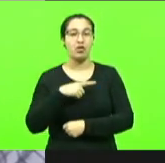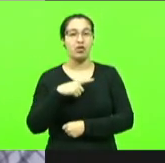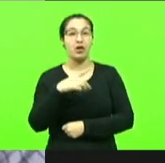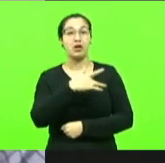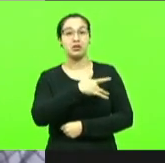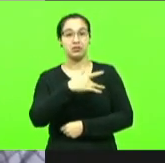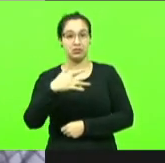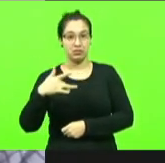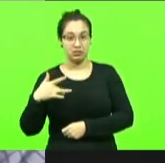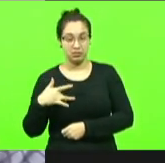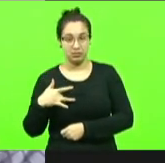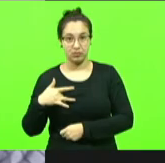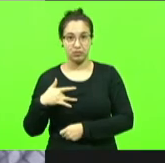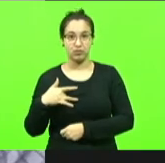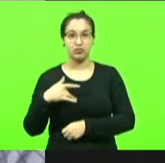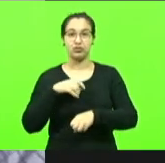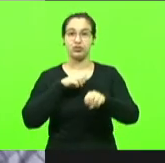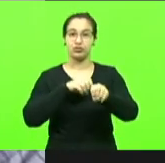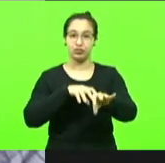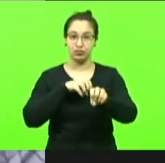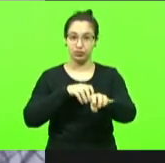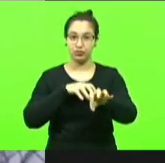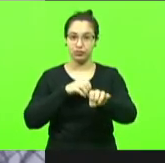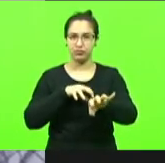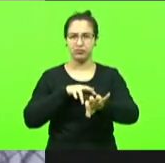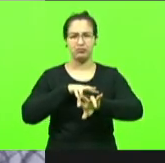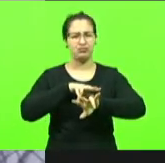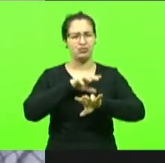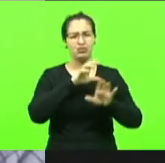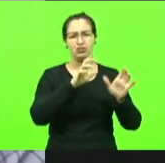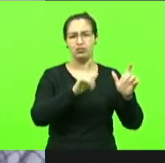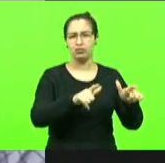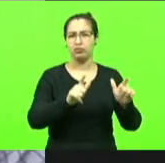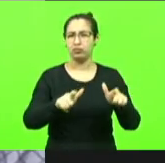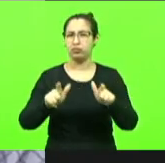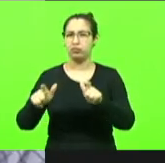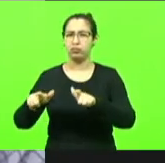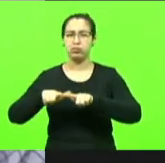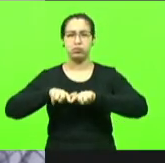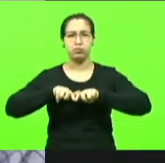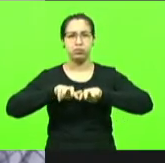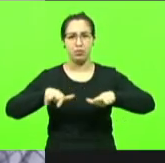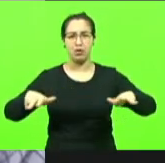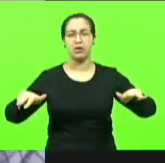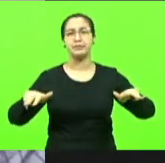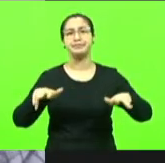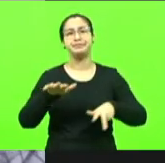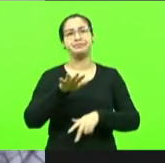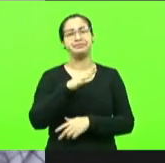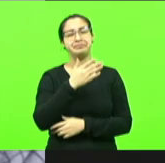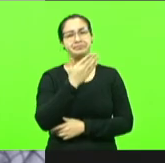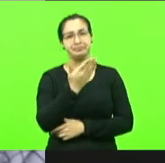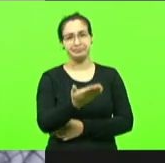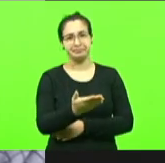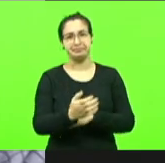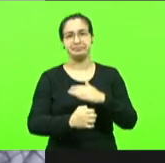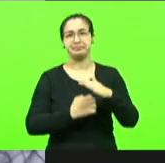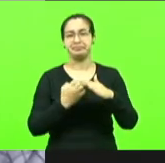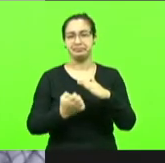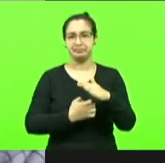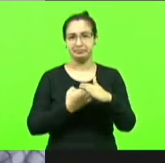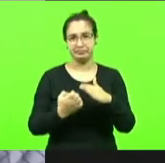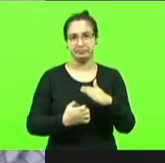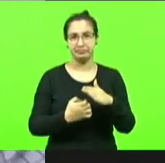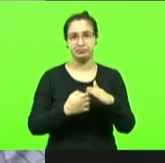na educação em todos os setores em que as cooperativas de Santa Catarina estão